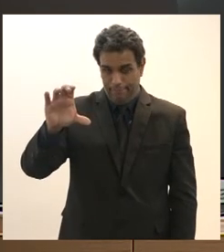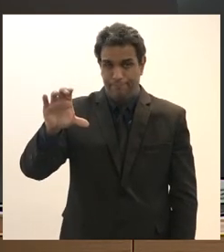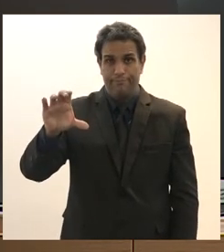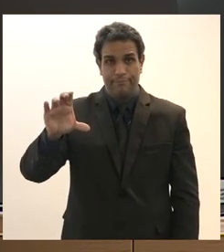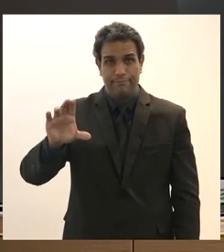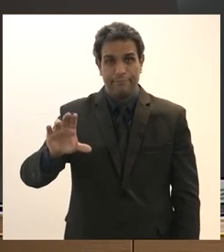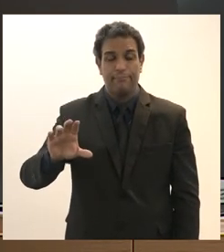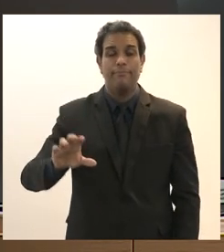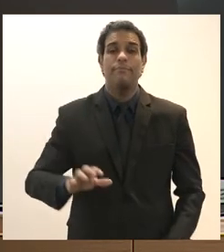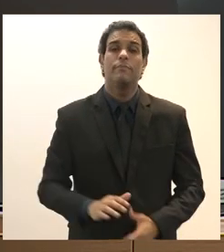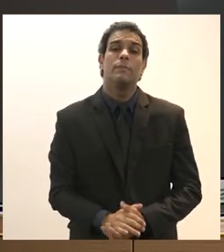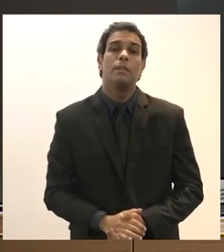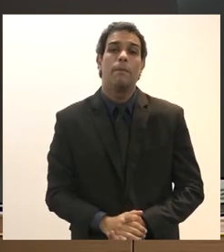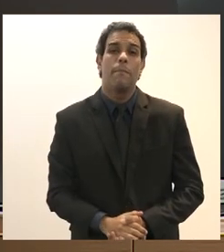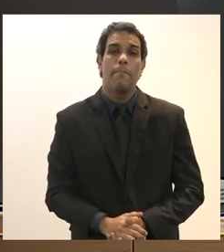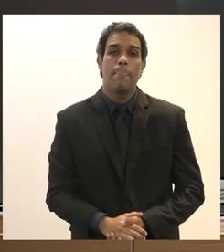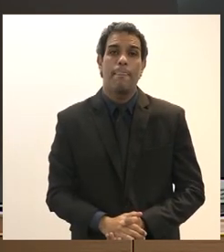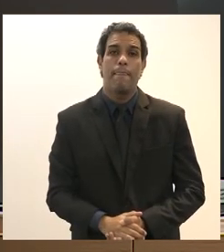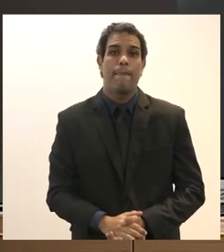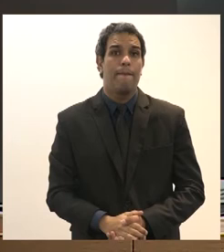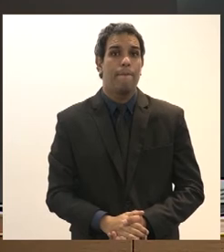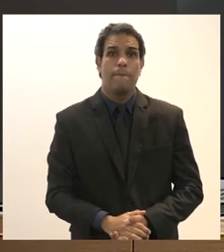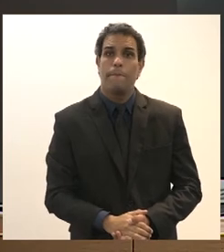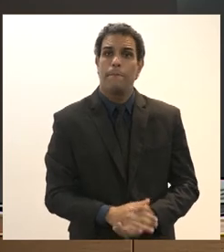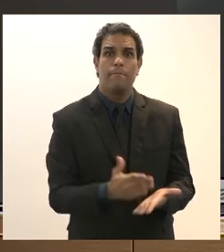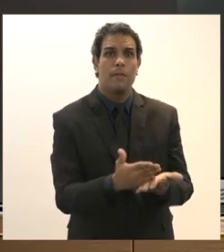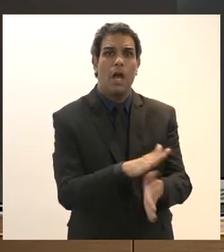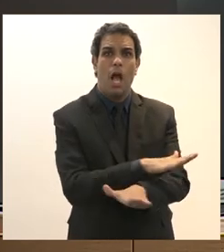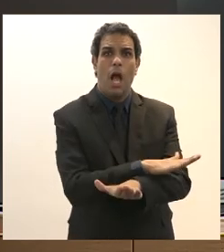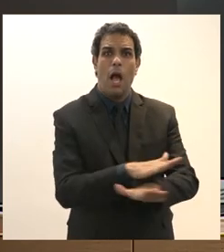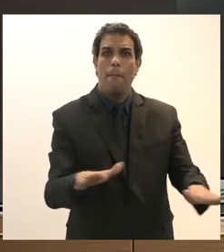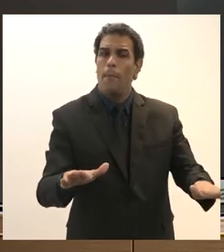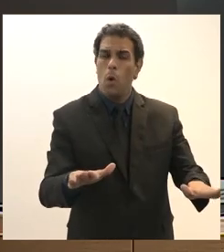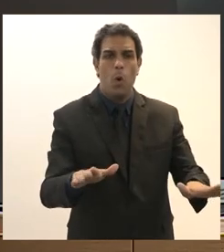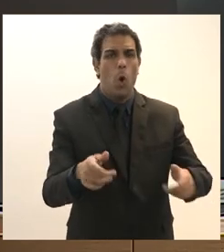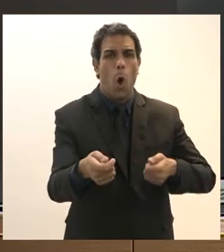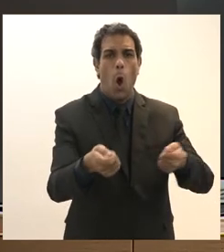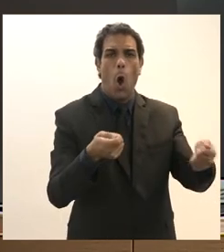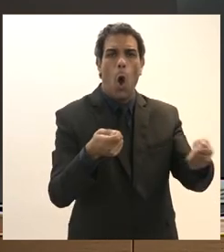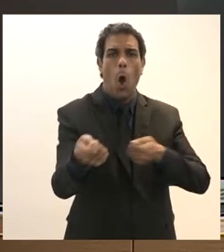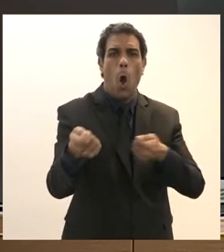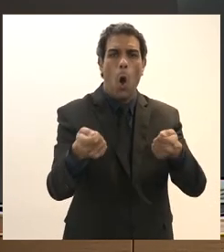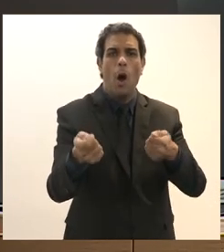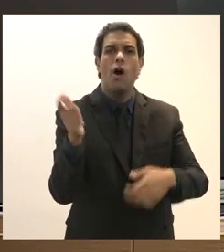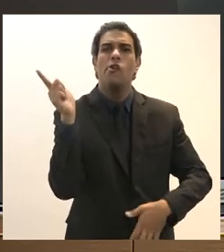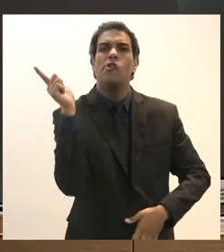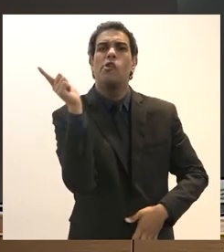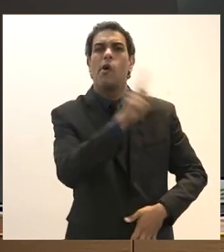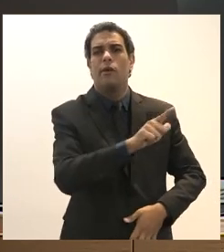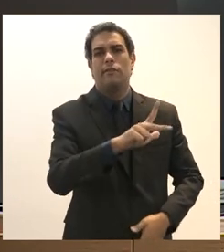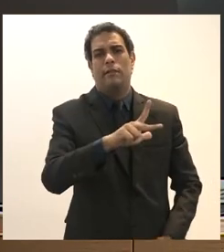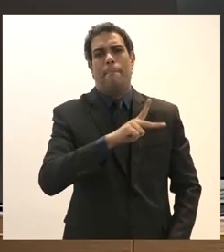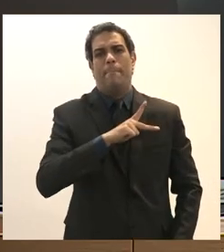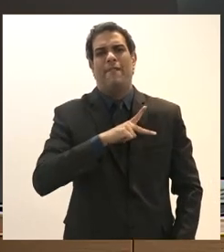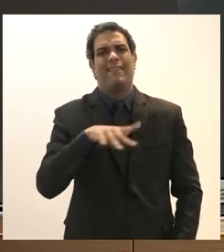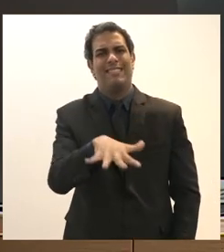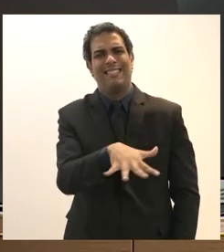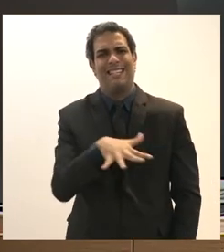presidência da República acabou com todos os monopólios para poder continuar privatizando